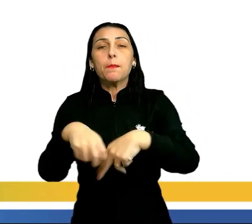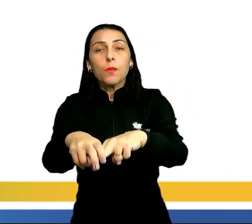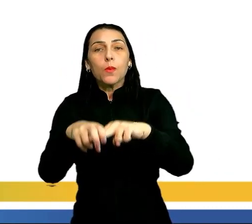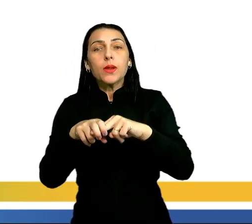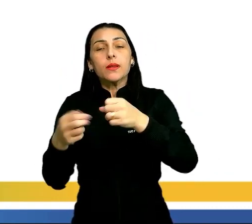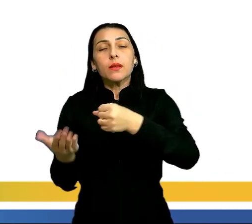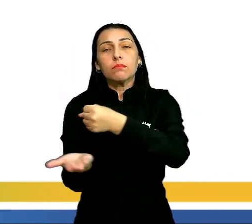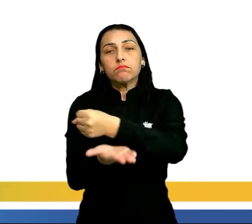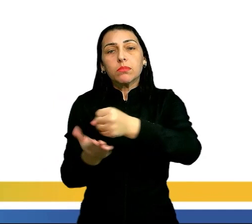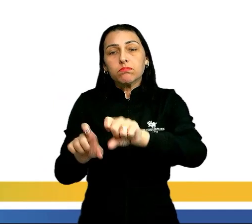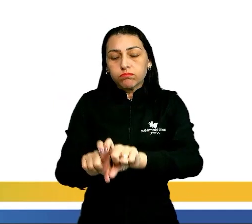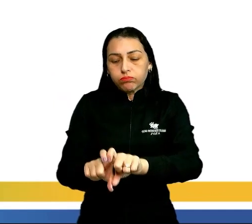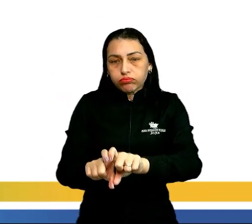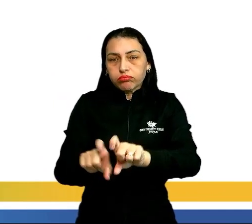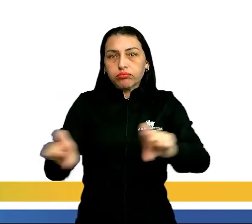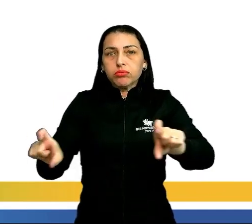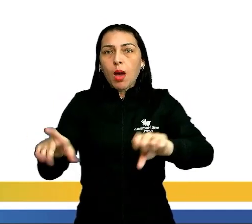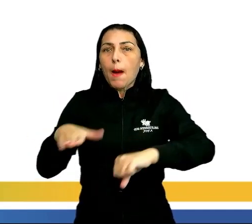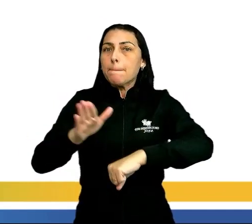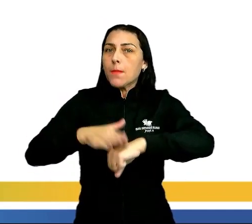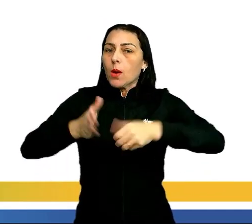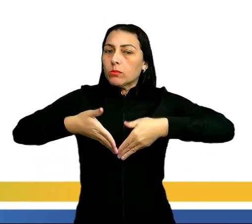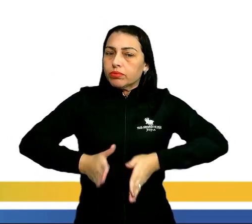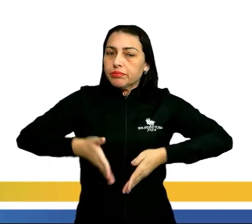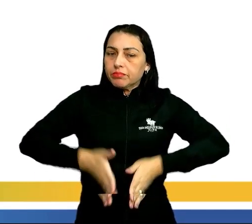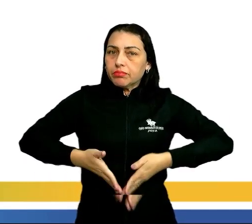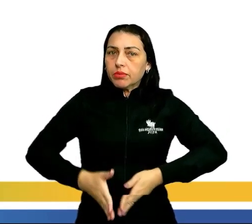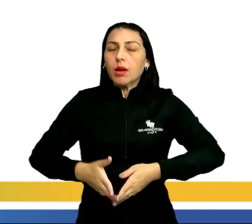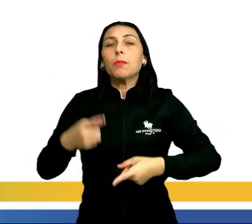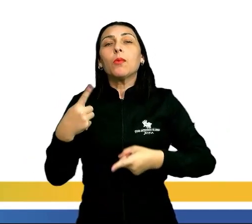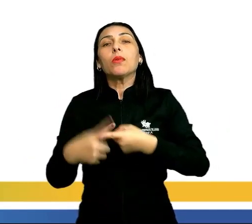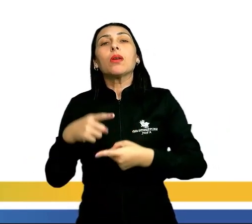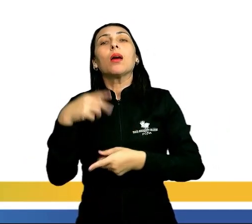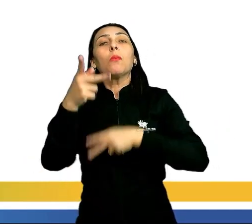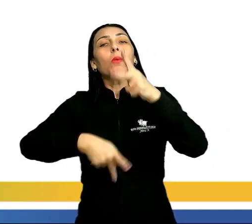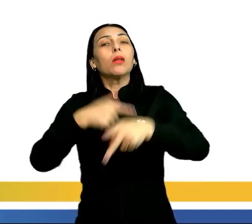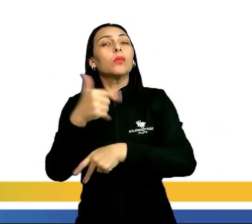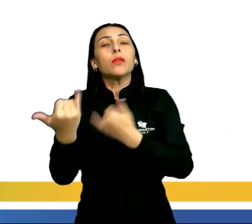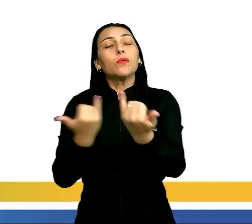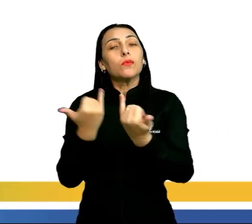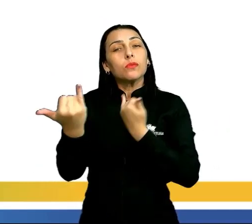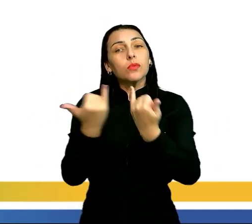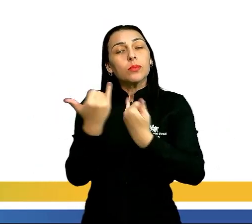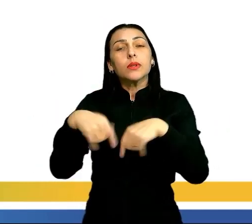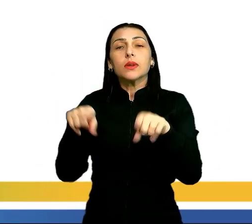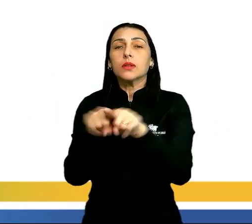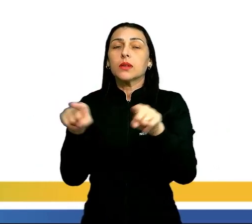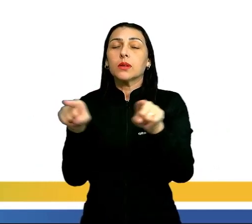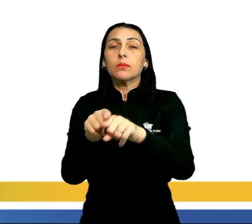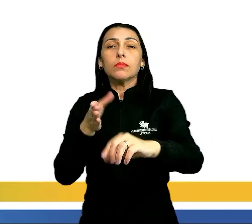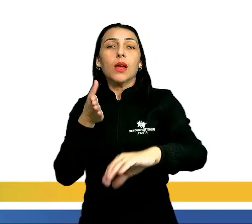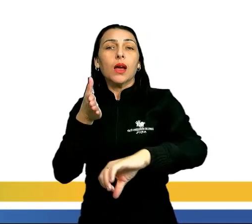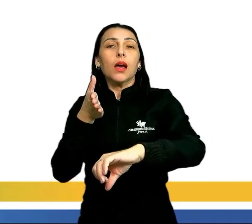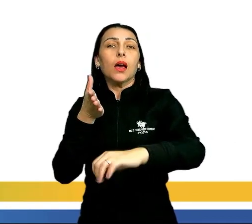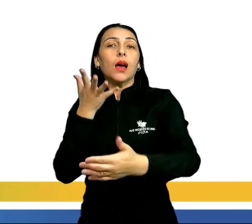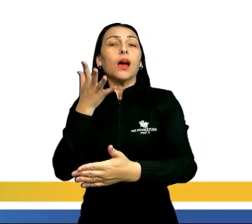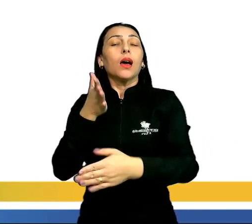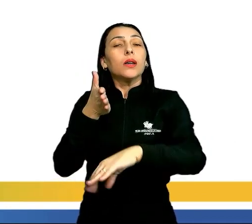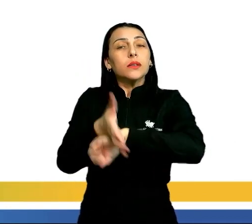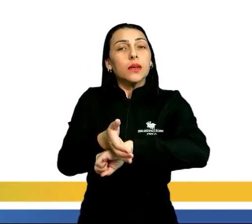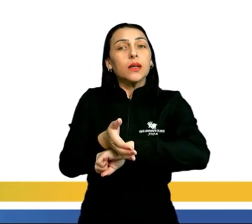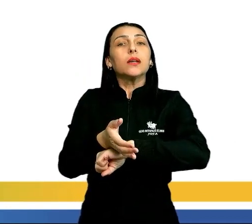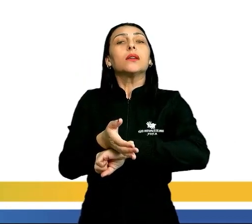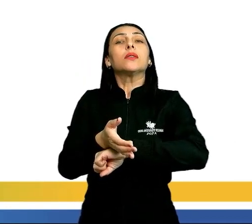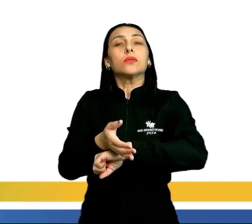que a base, ela se torna um pouco mais larga. Pois a população não possui informação e até mesmo acesso a recursos